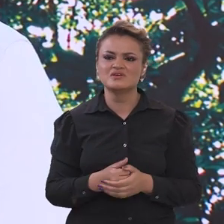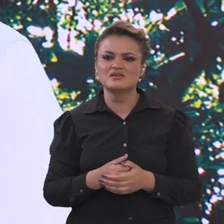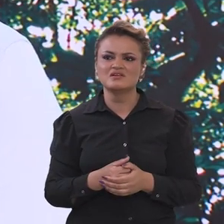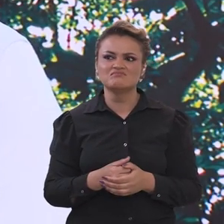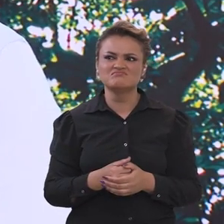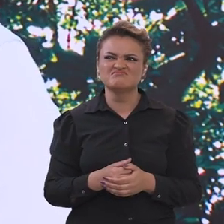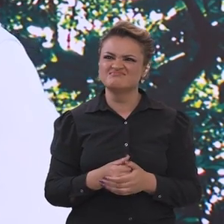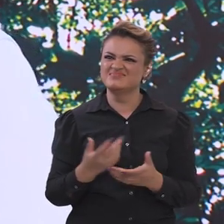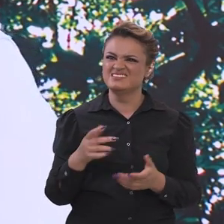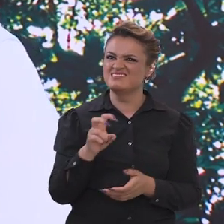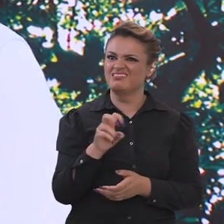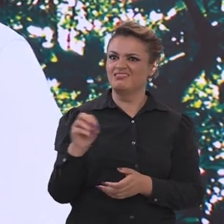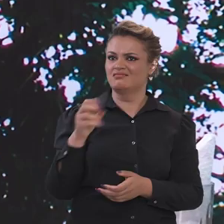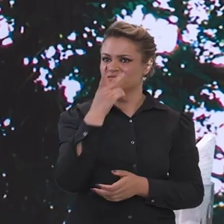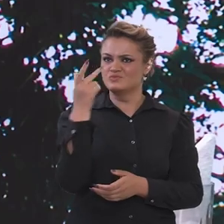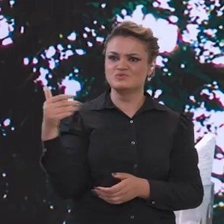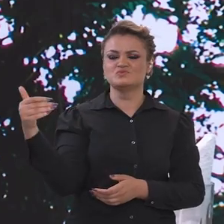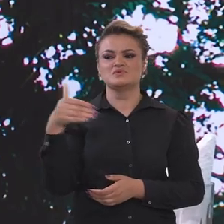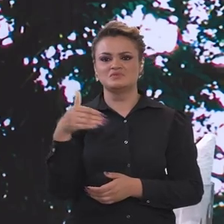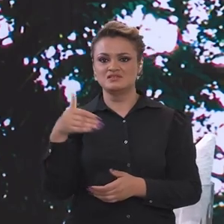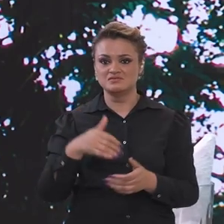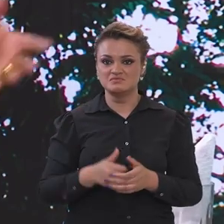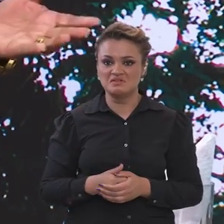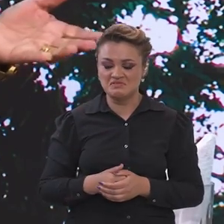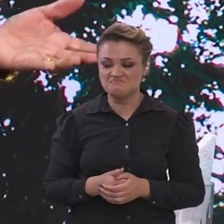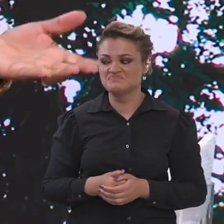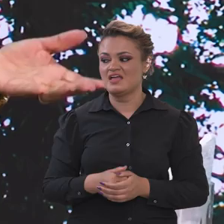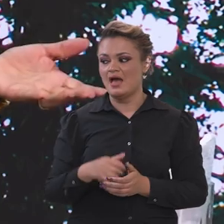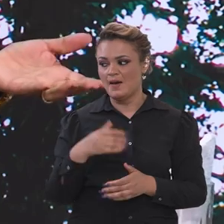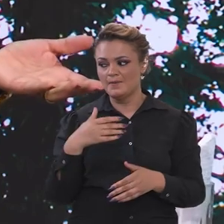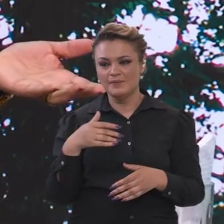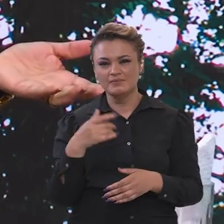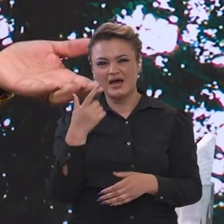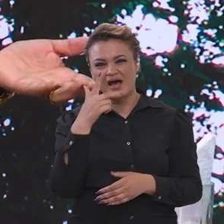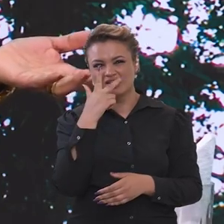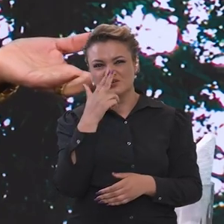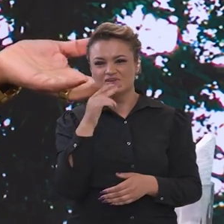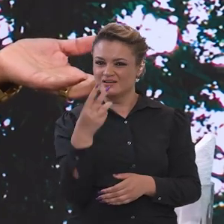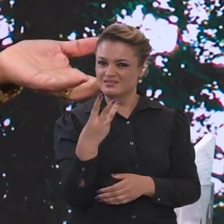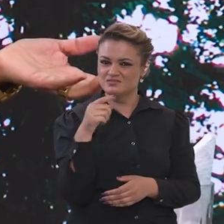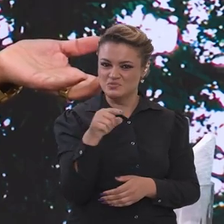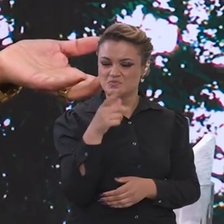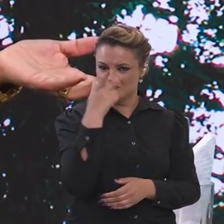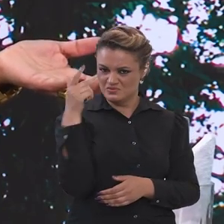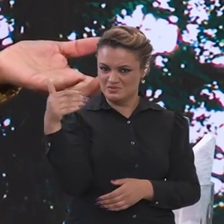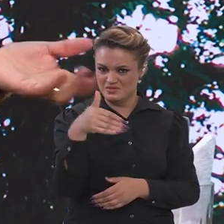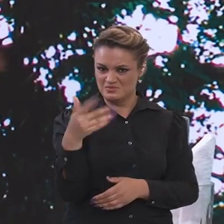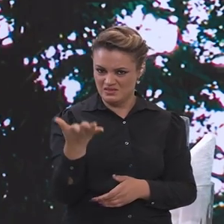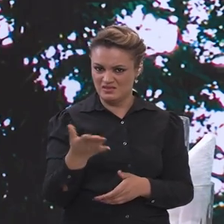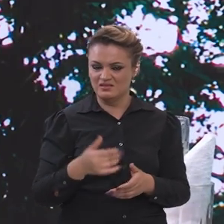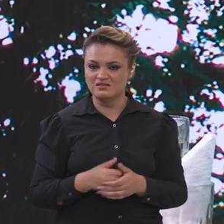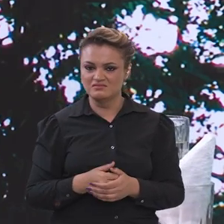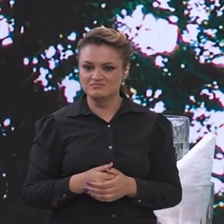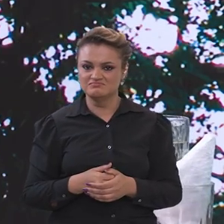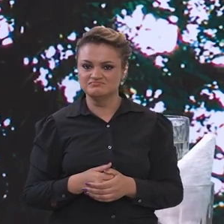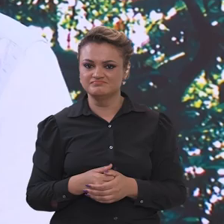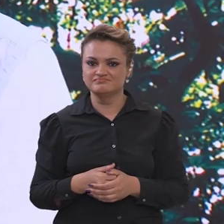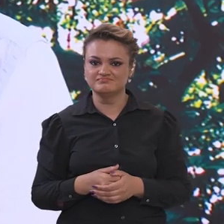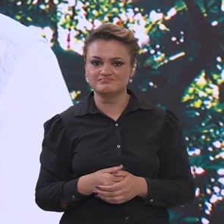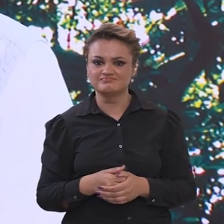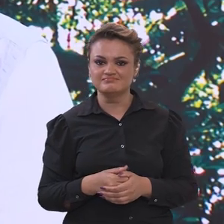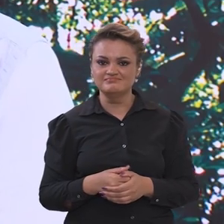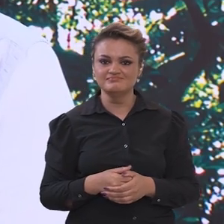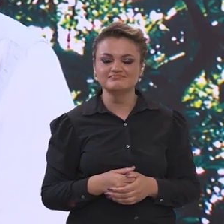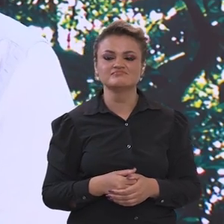um público de umas 500 pessoas. Inclusive, a previsão era de 3 mil pessoas por dia. Então,